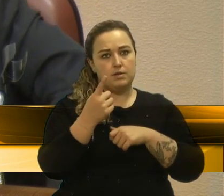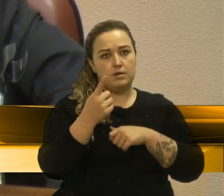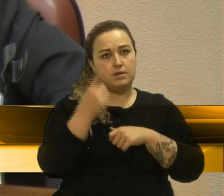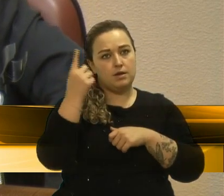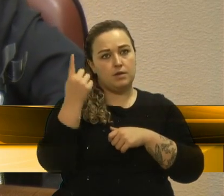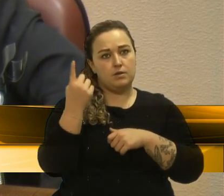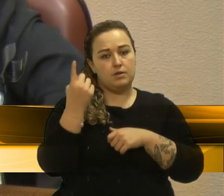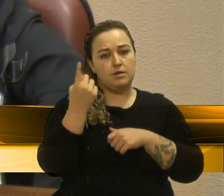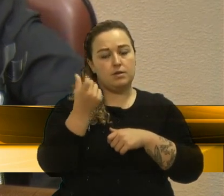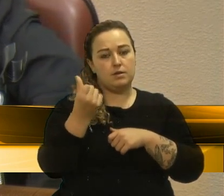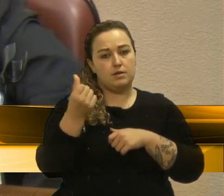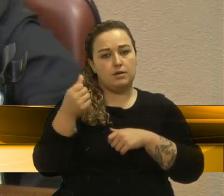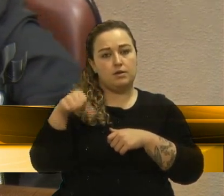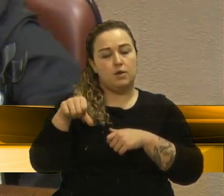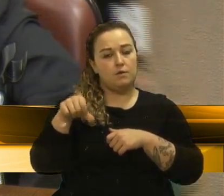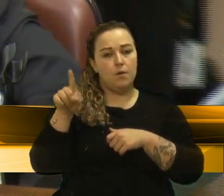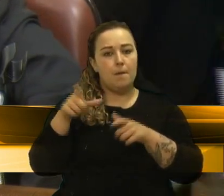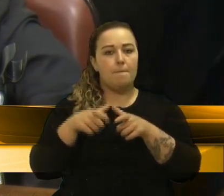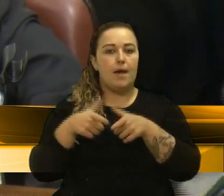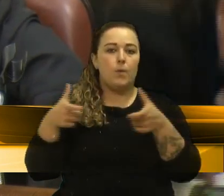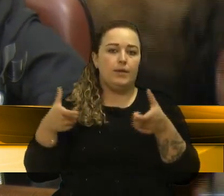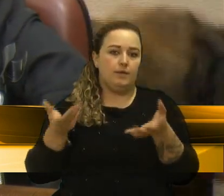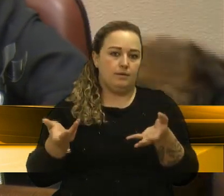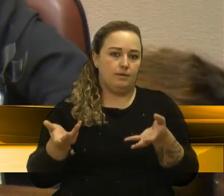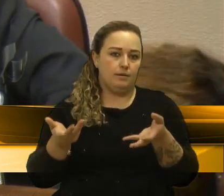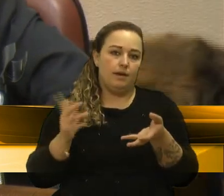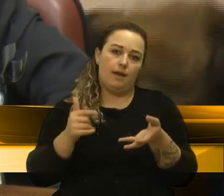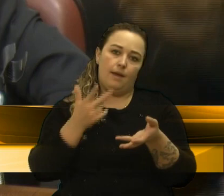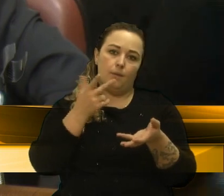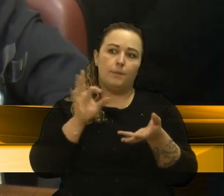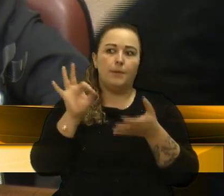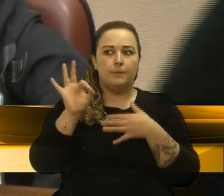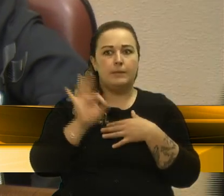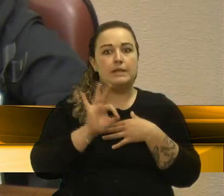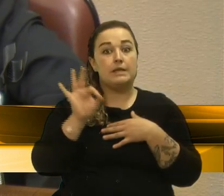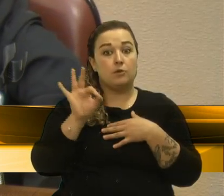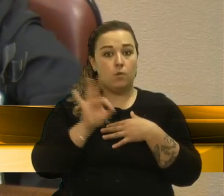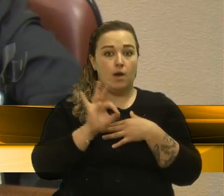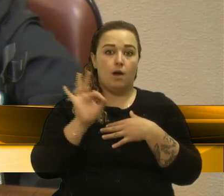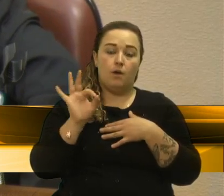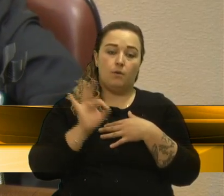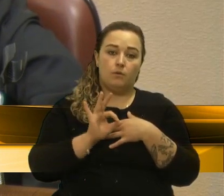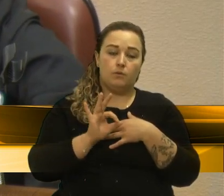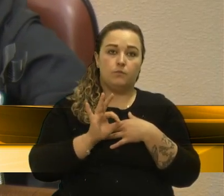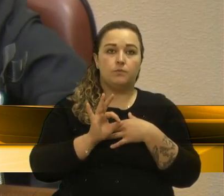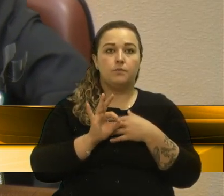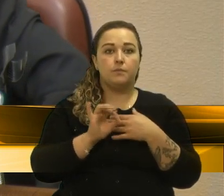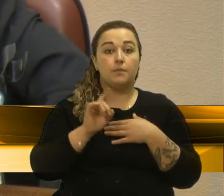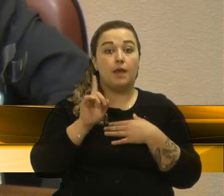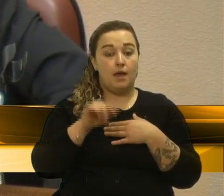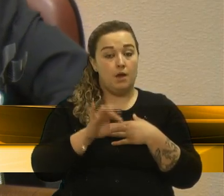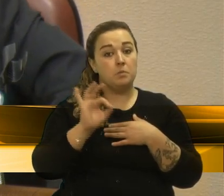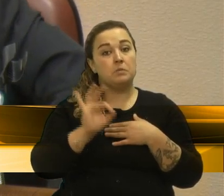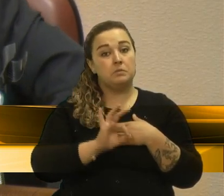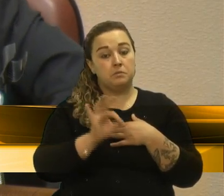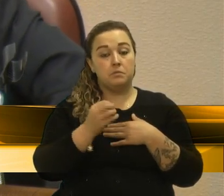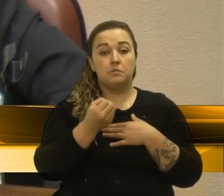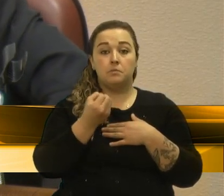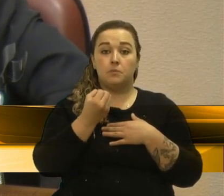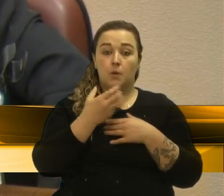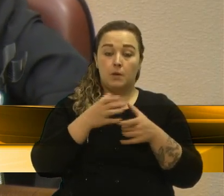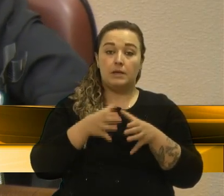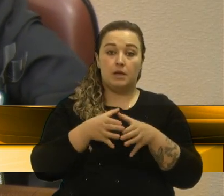Como eu disse, é um percentual bastante significativo